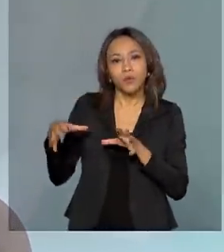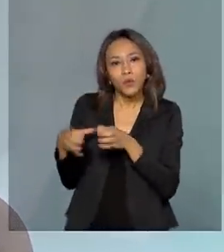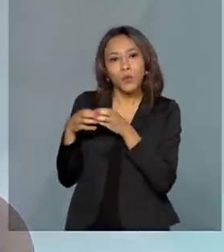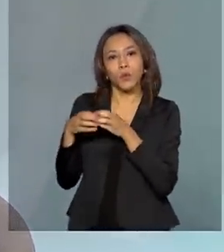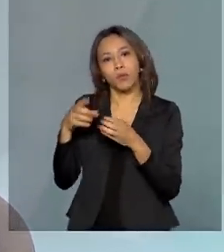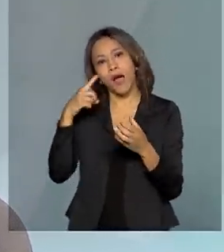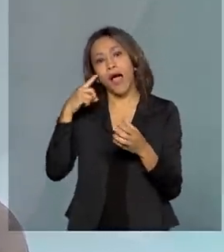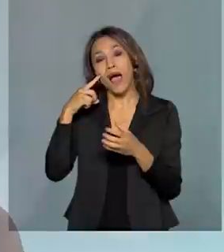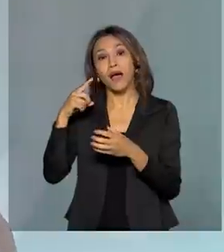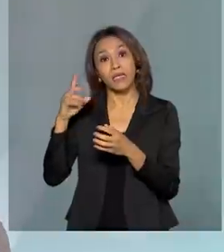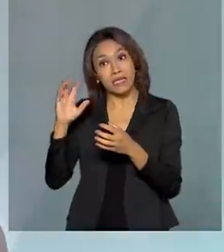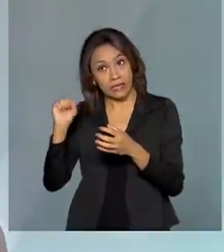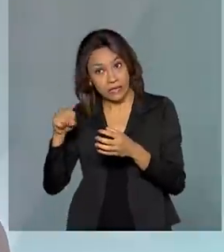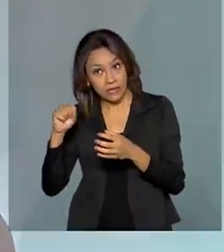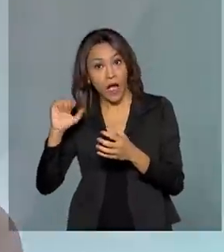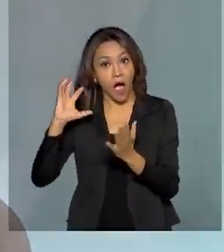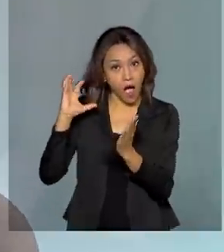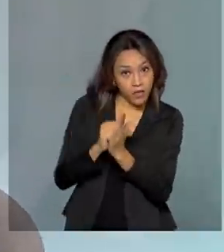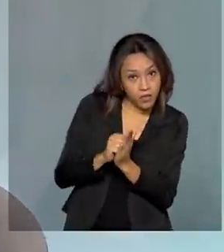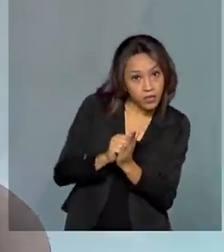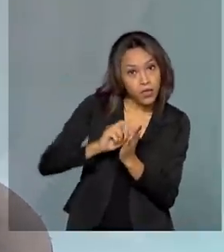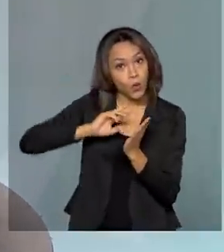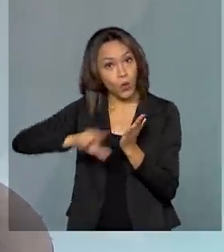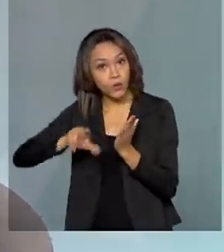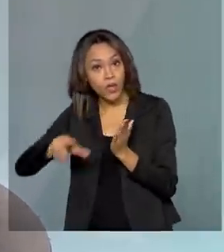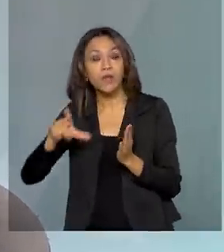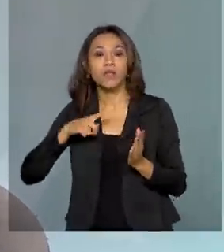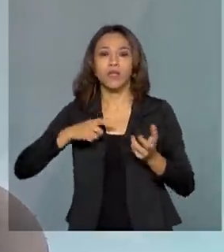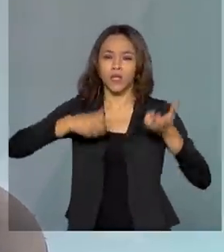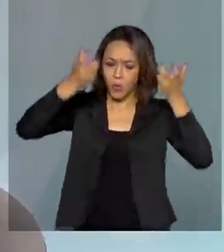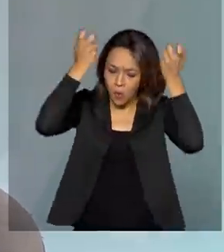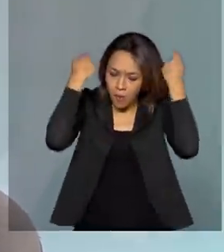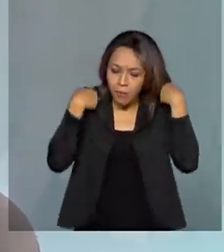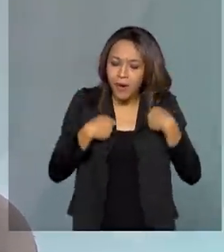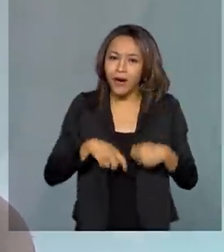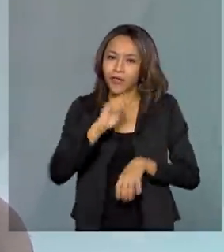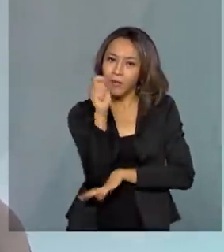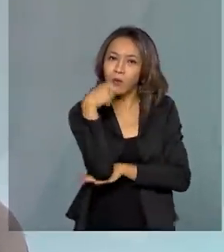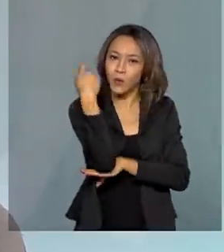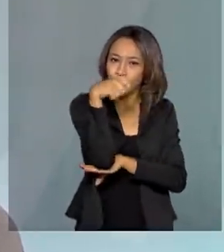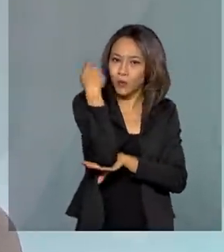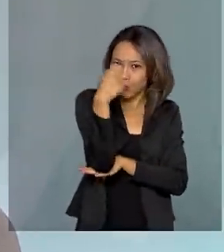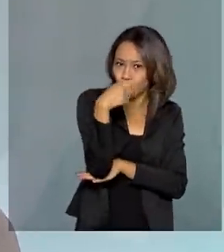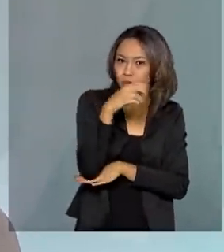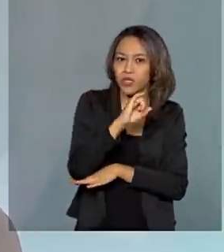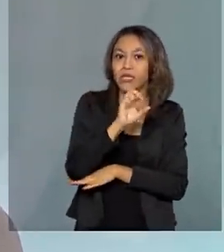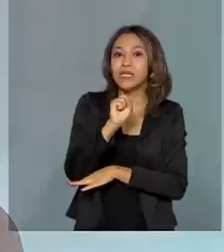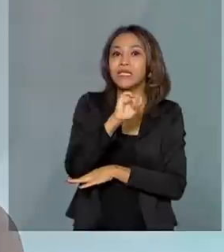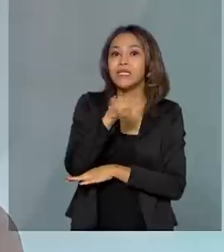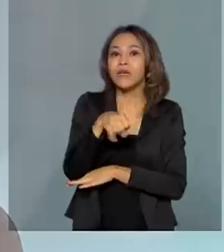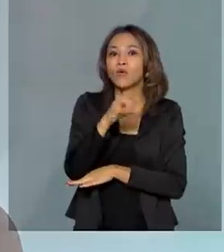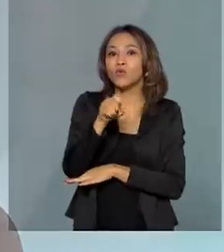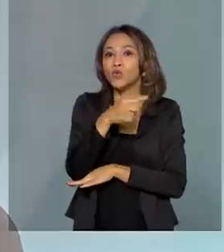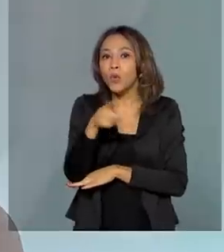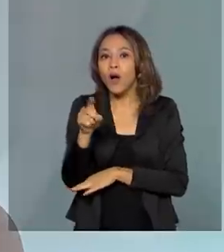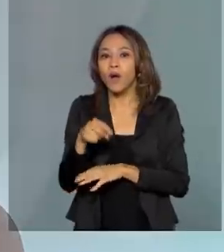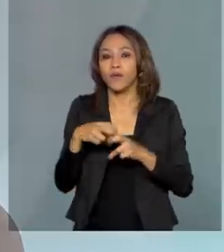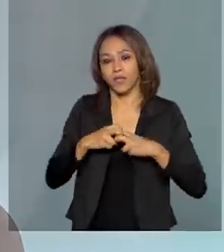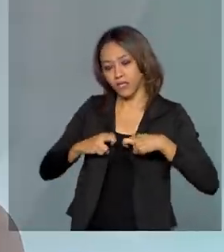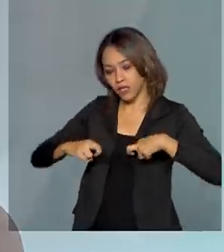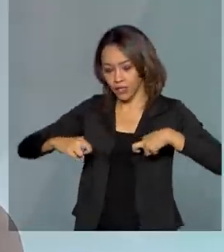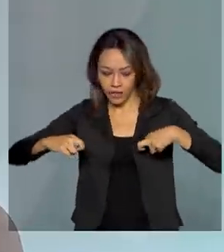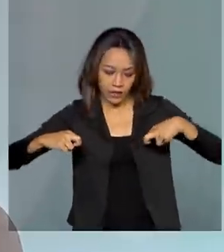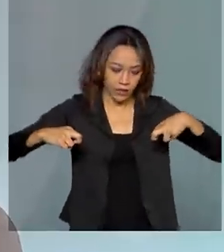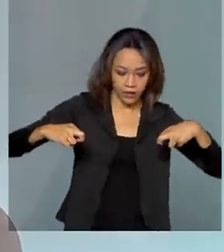pelo registro ou não. A gente tem o Banho de São João, no Mato Grosso do Sul, também, e também a ciranda do